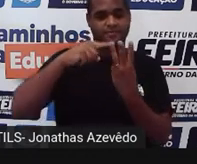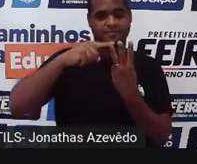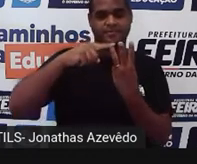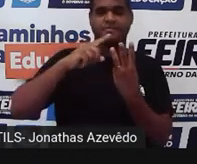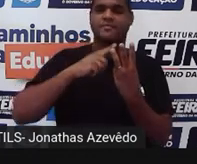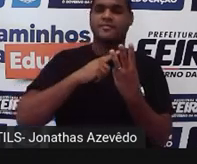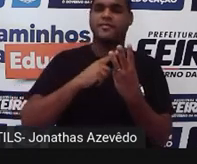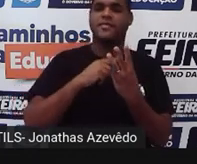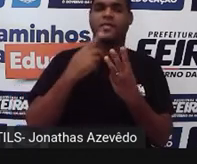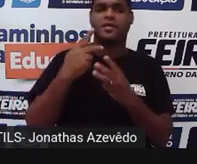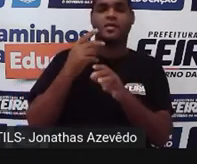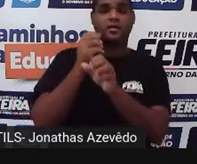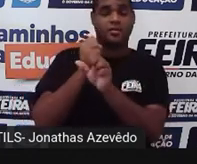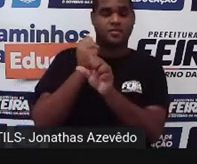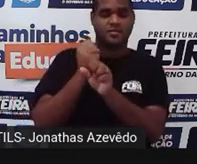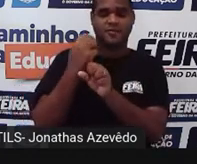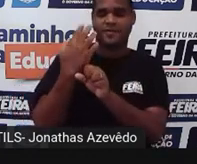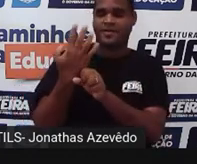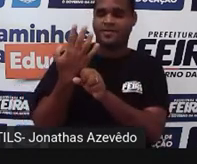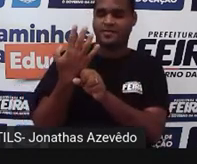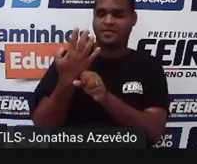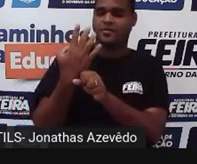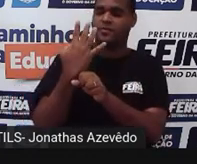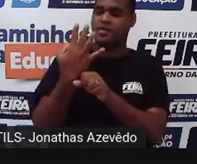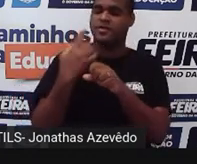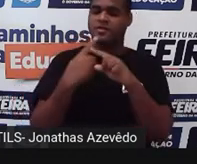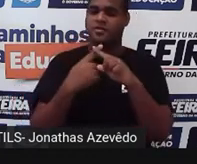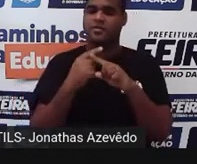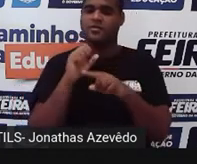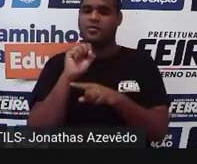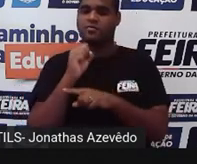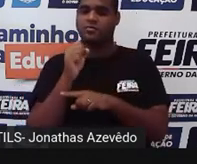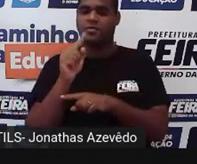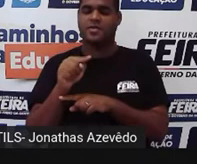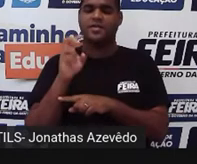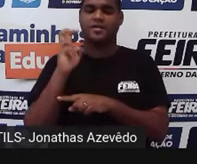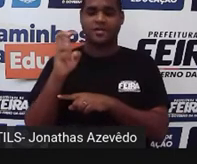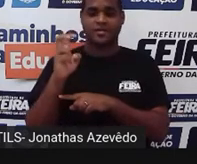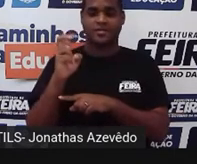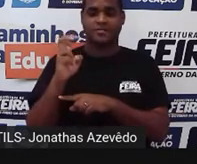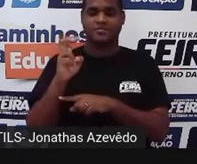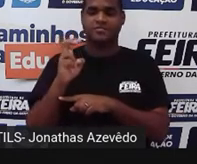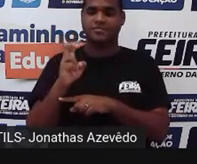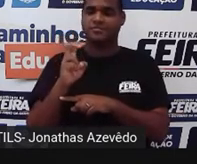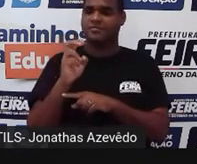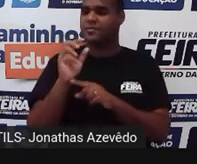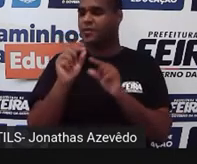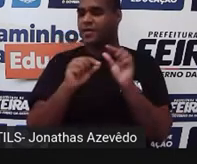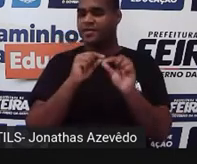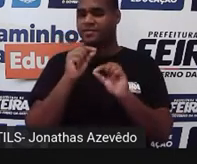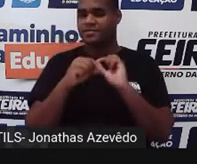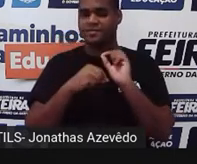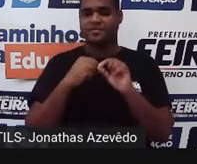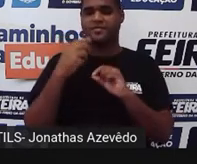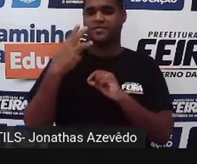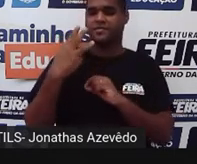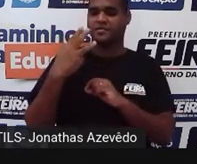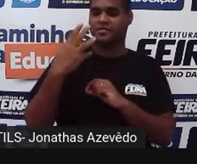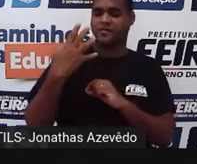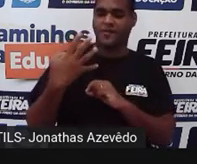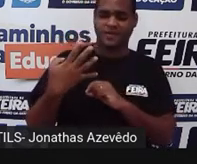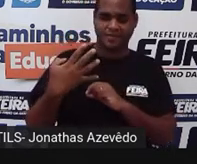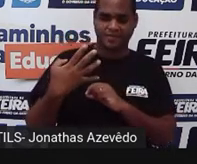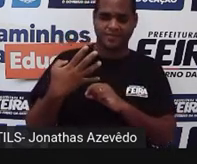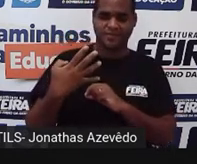3 com peso 4. 4 vezes 8,5 dá 34.